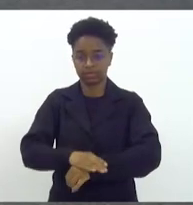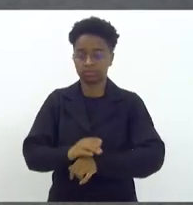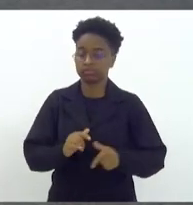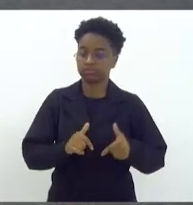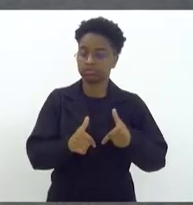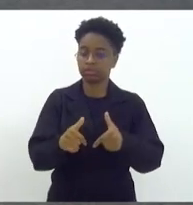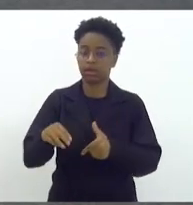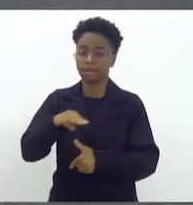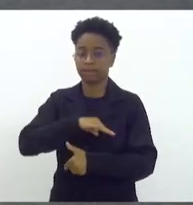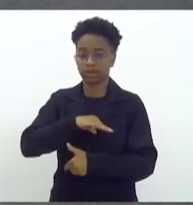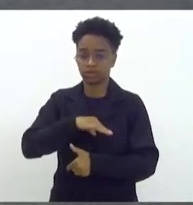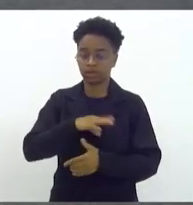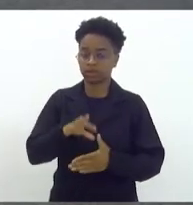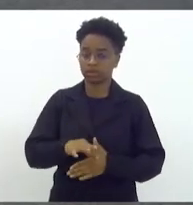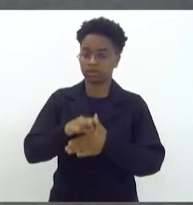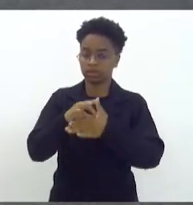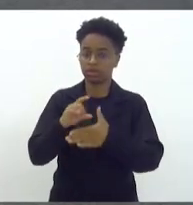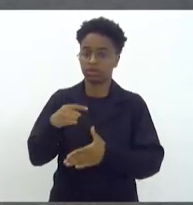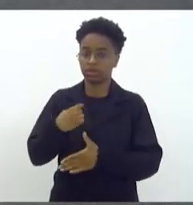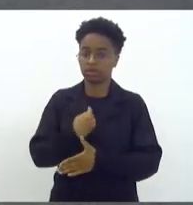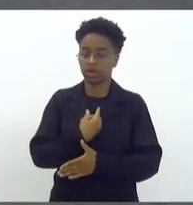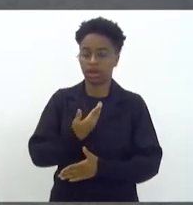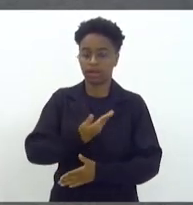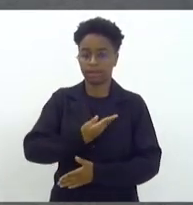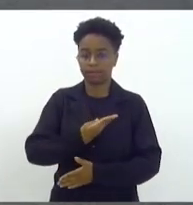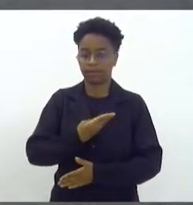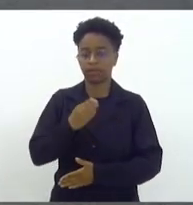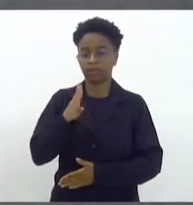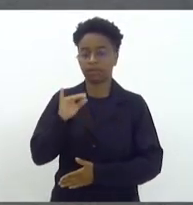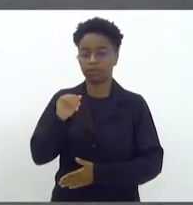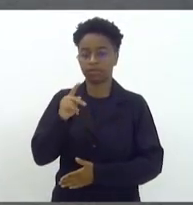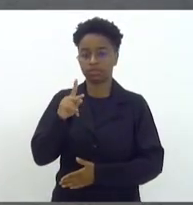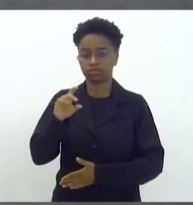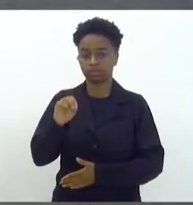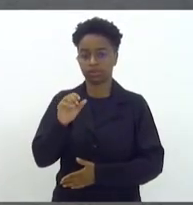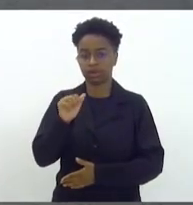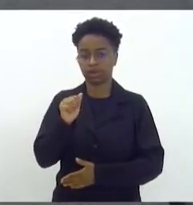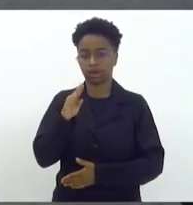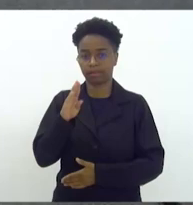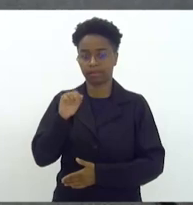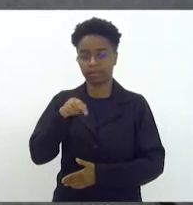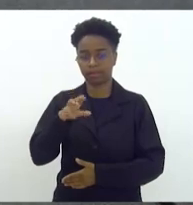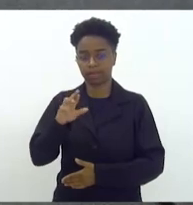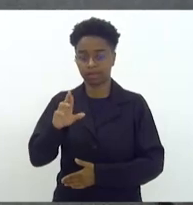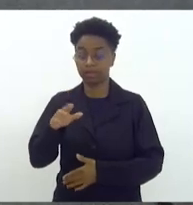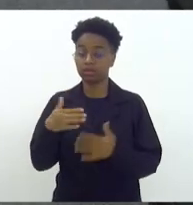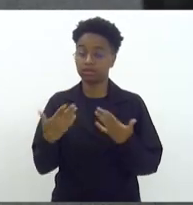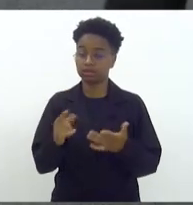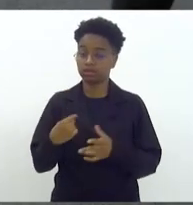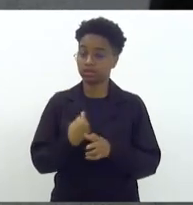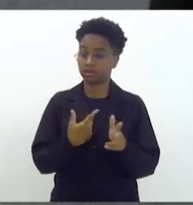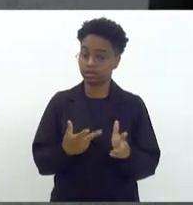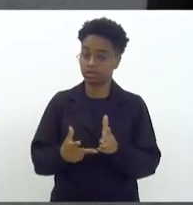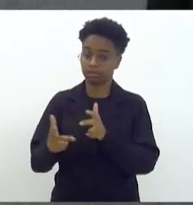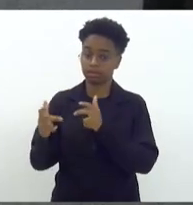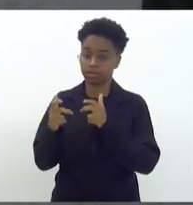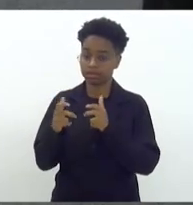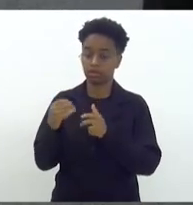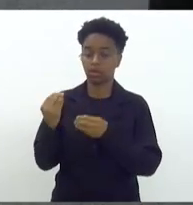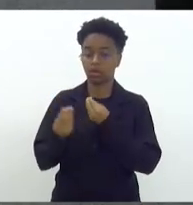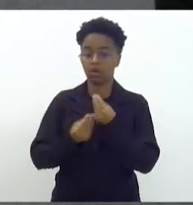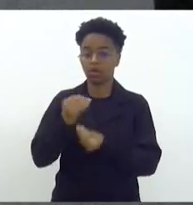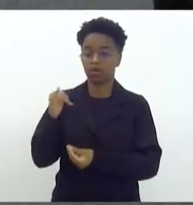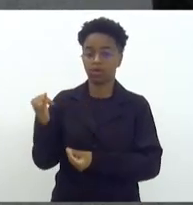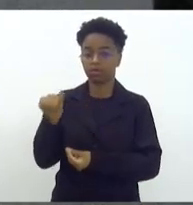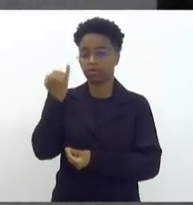liderada pelo nosso amigo Bispo Abner. Sendo assim, é perceptível a importância de homenagear esse grande